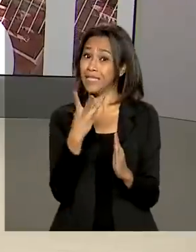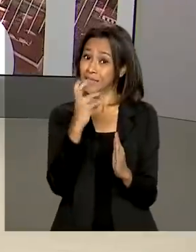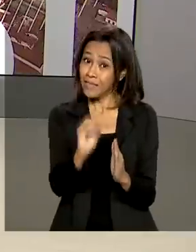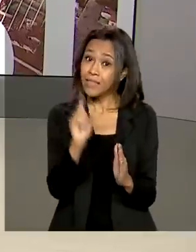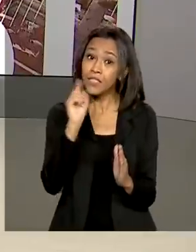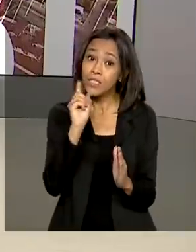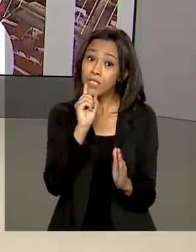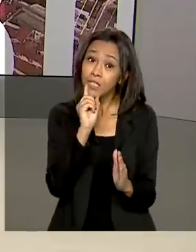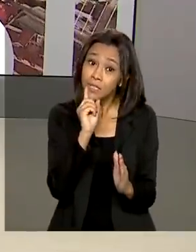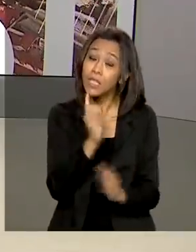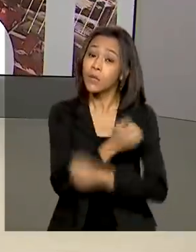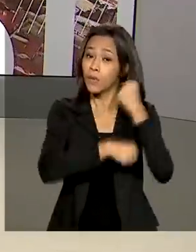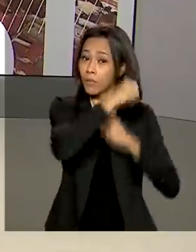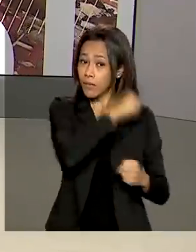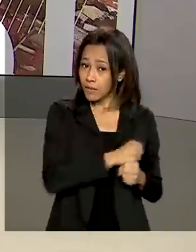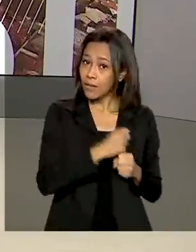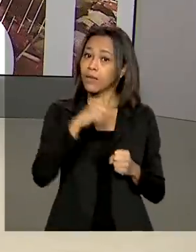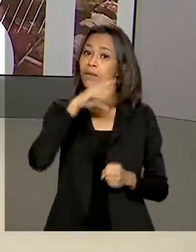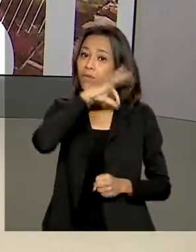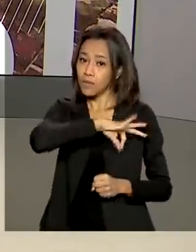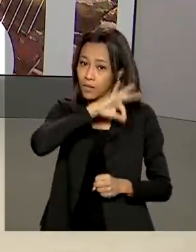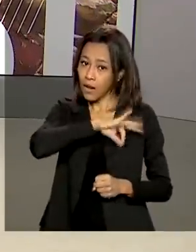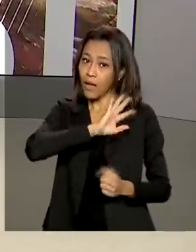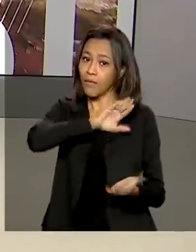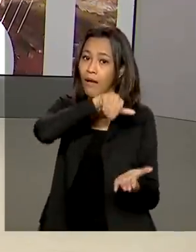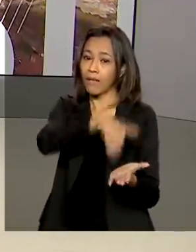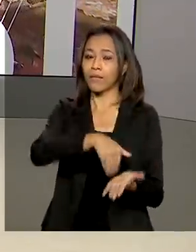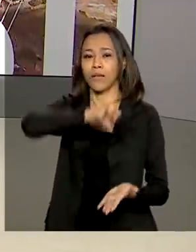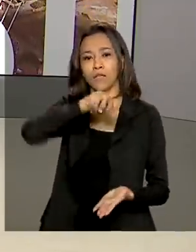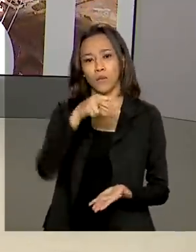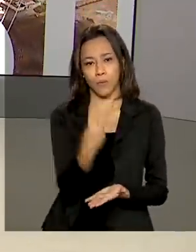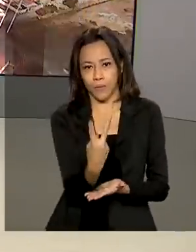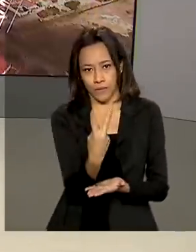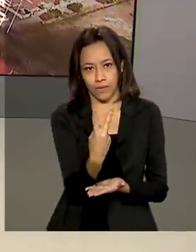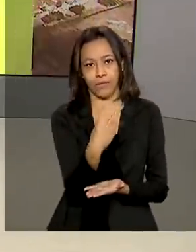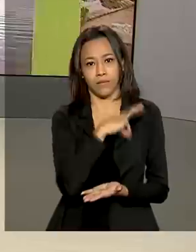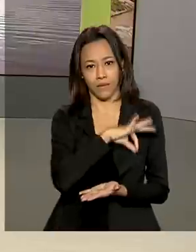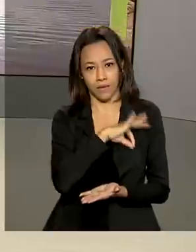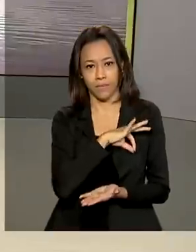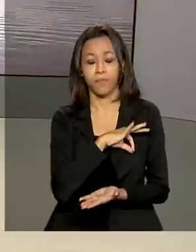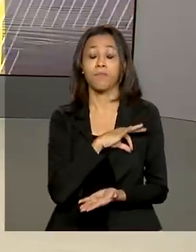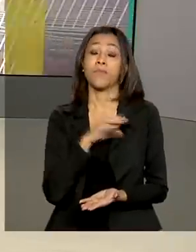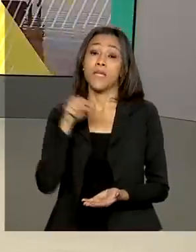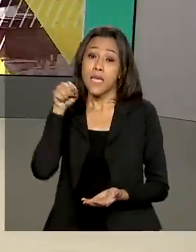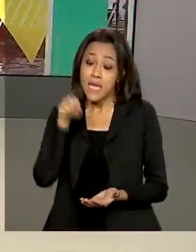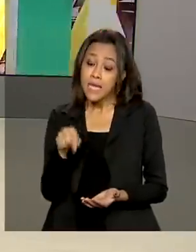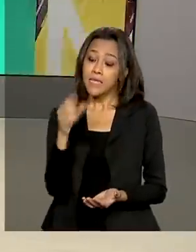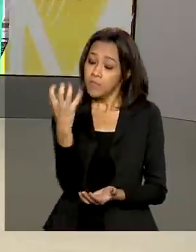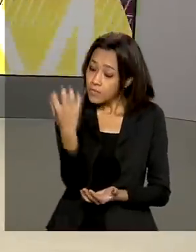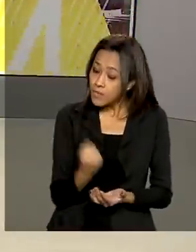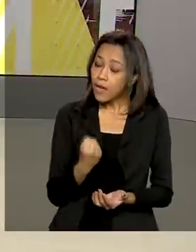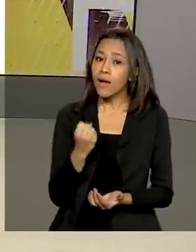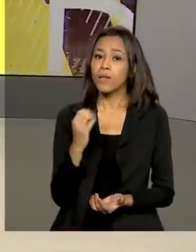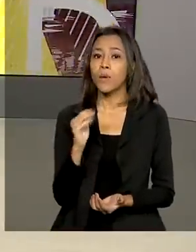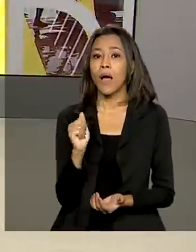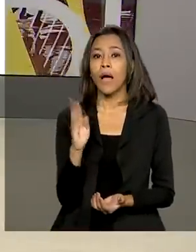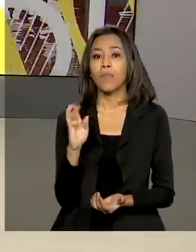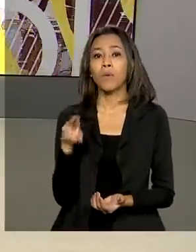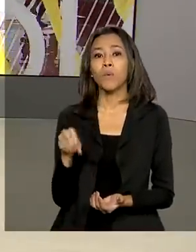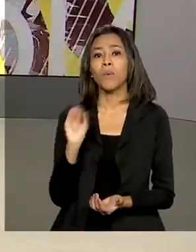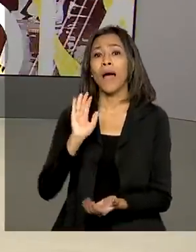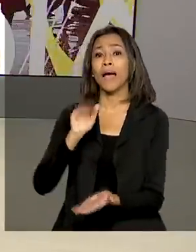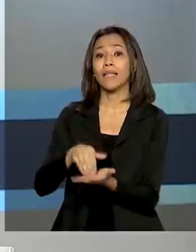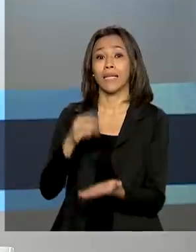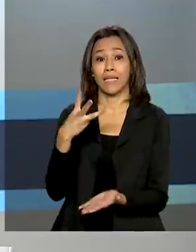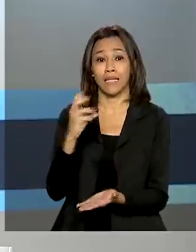2019 com remuneração mensal média de até 2 salários mínimos. O abono pode ser sacado até 30 de junho do ano